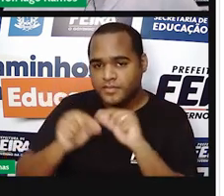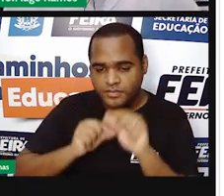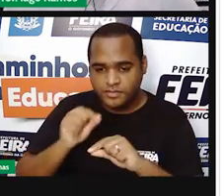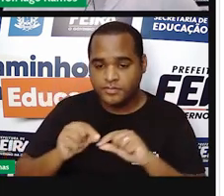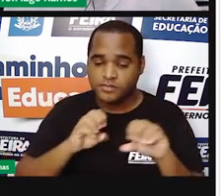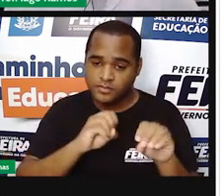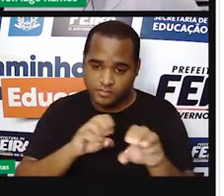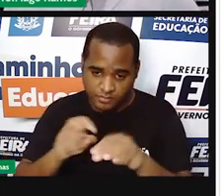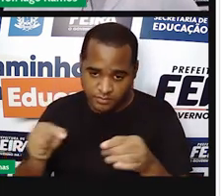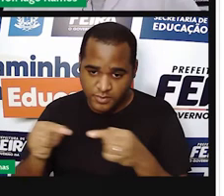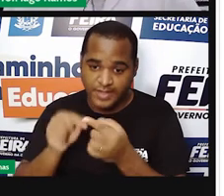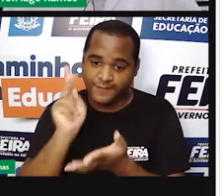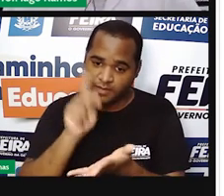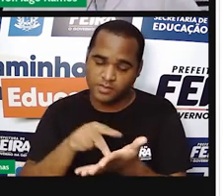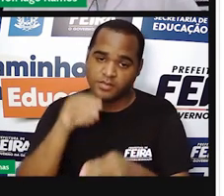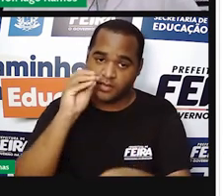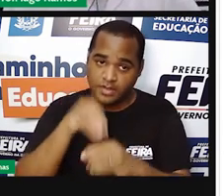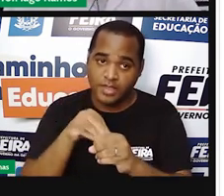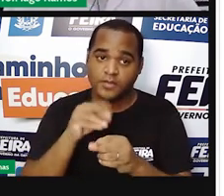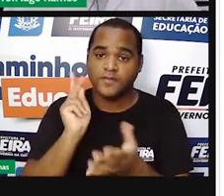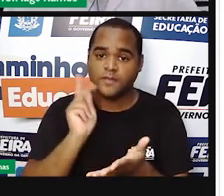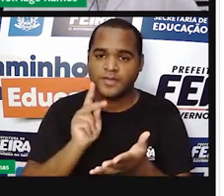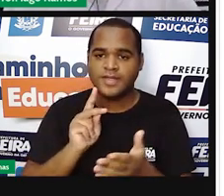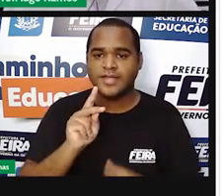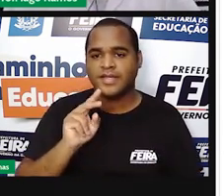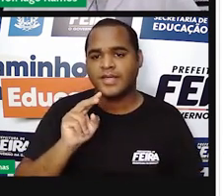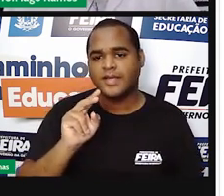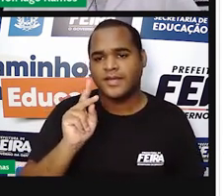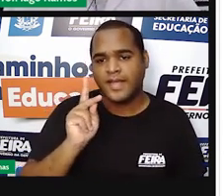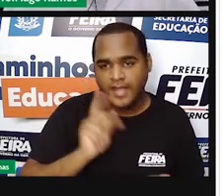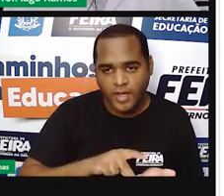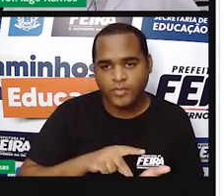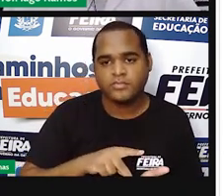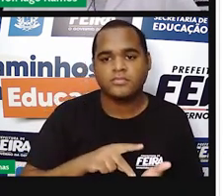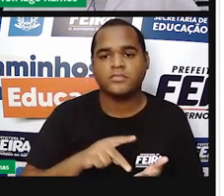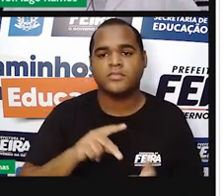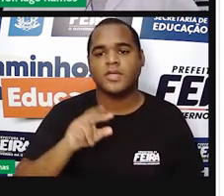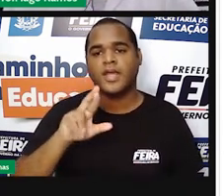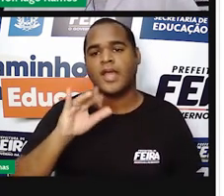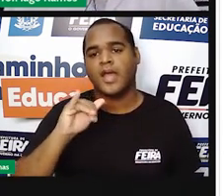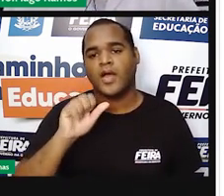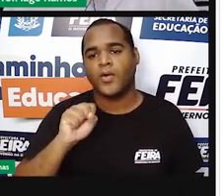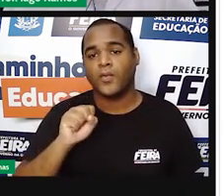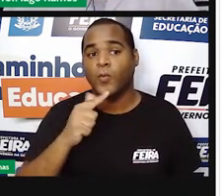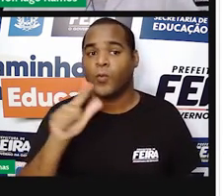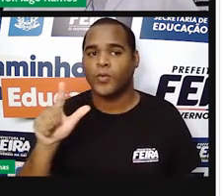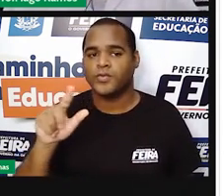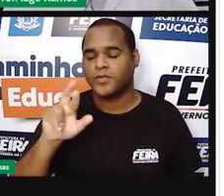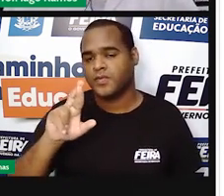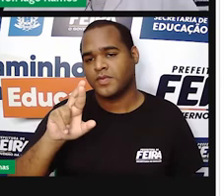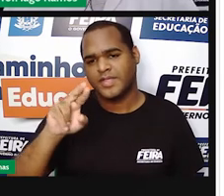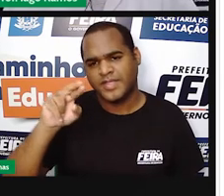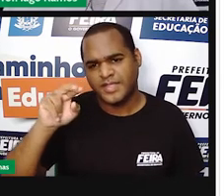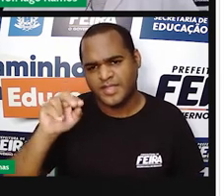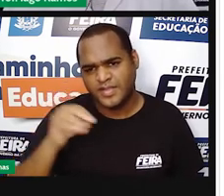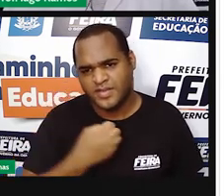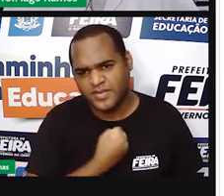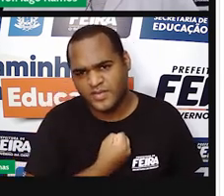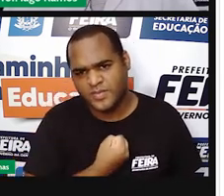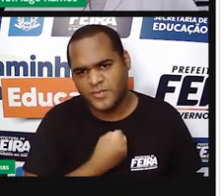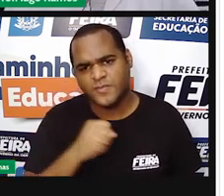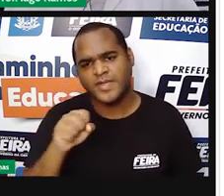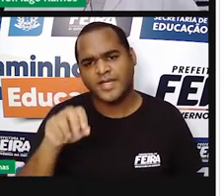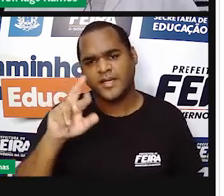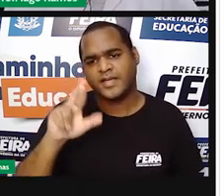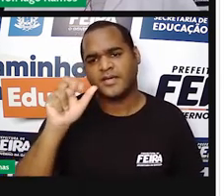dos reais estão os racionais, então o racional, o número racional também é uma forma de representar número